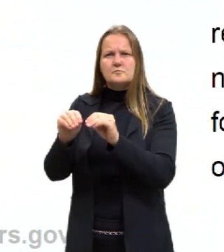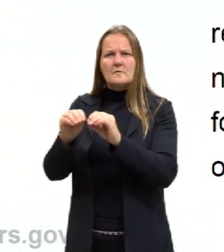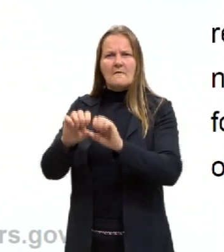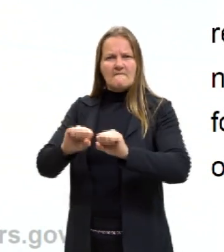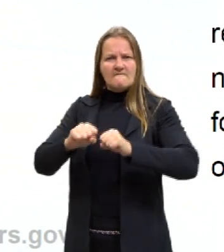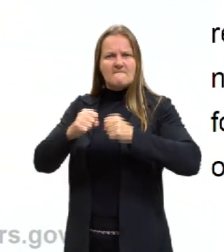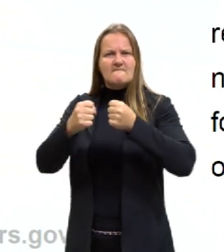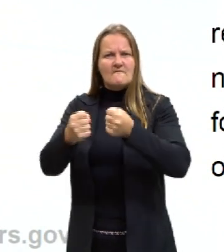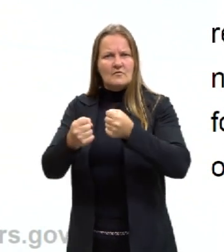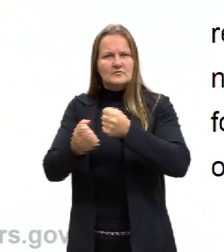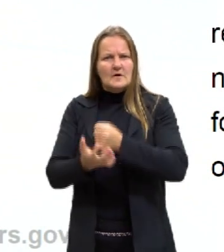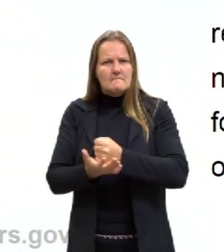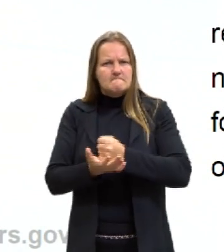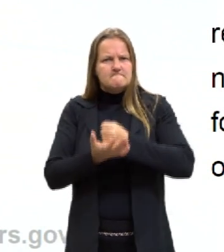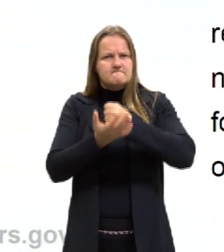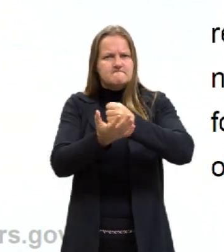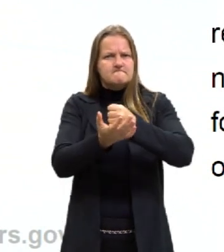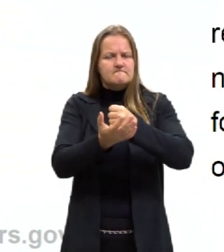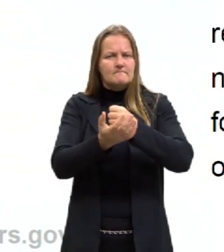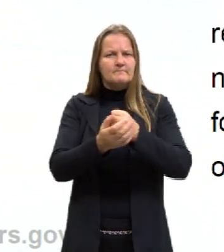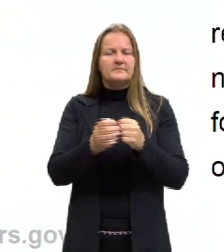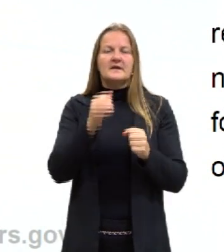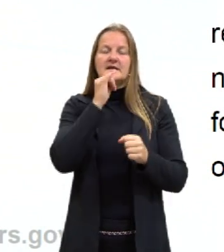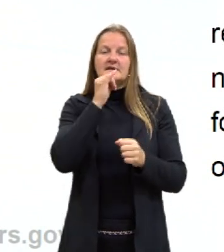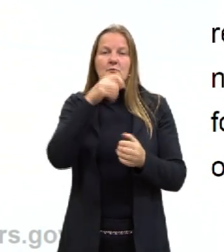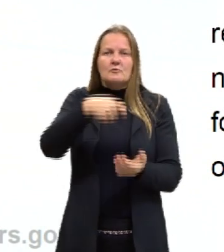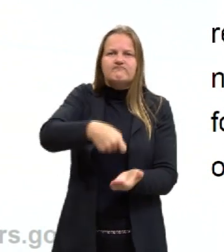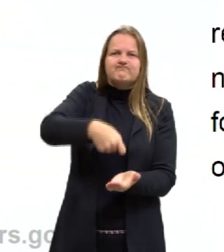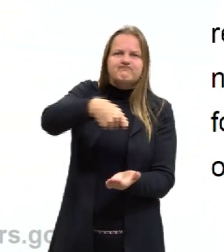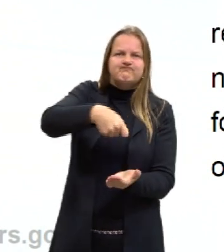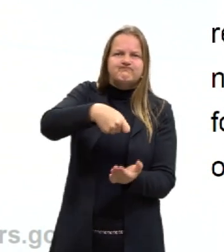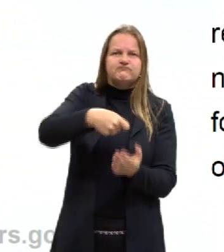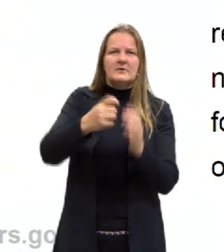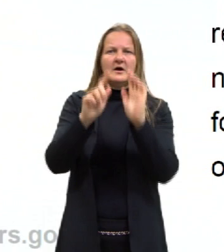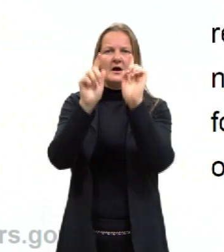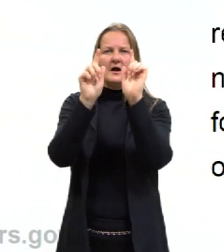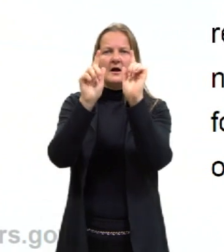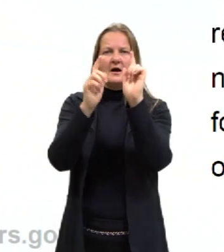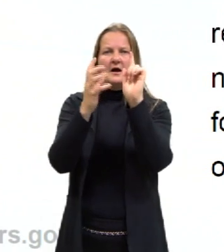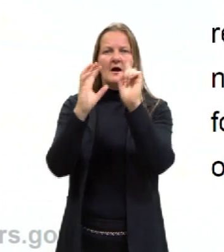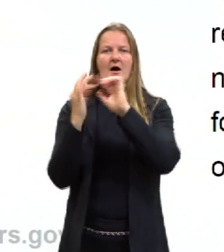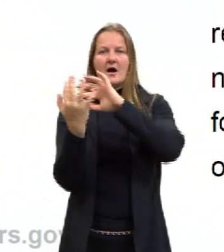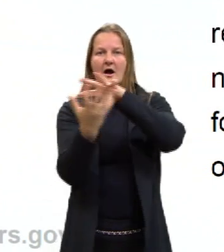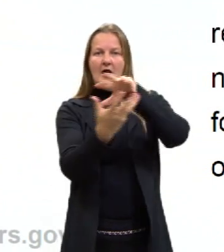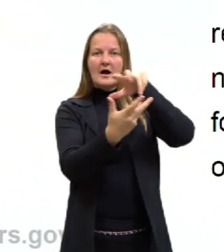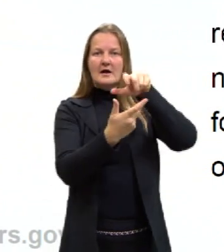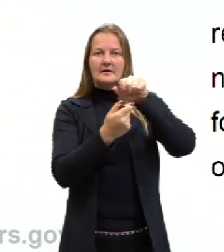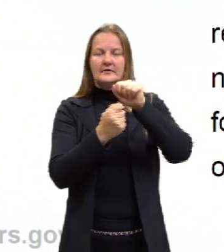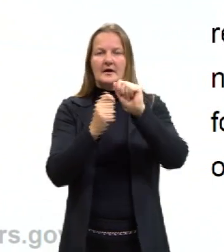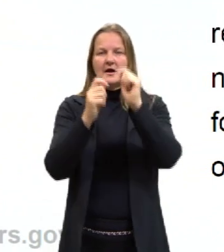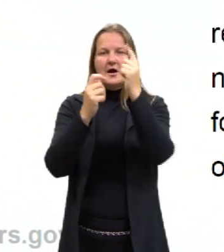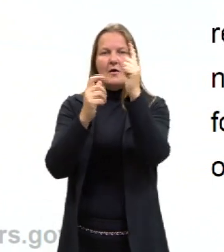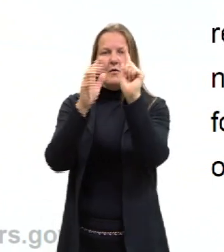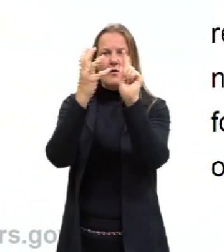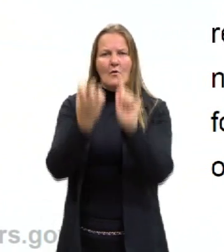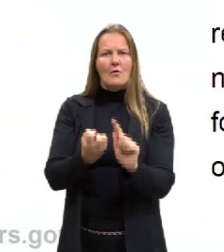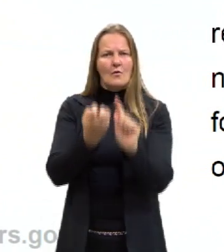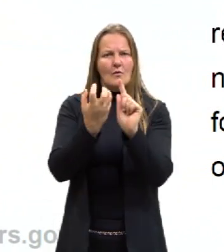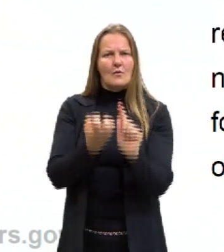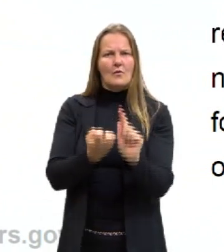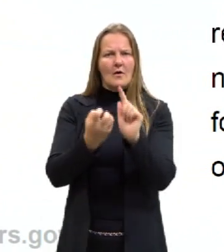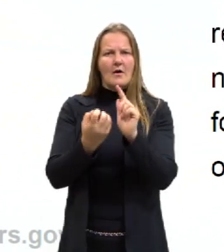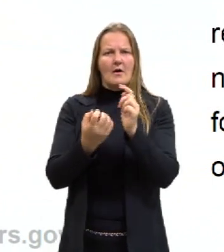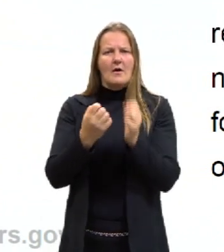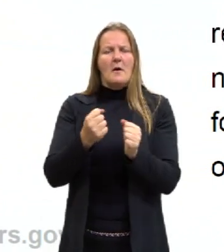Quando erguermos uma carga contra a gravidade da Terra, estamos realizando o trabalho. Quanto mais